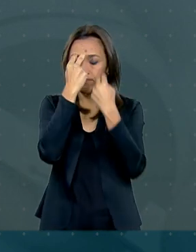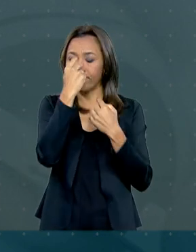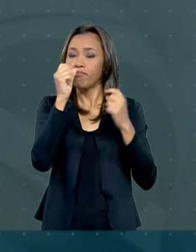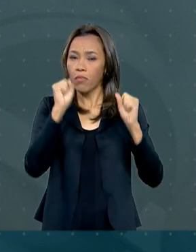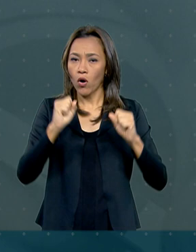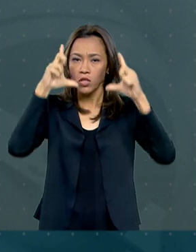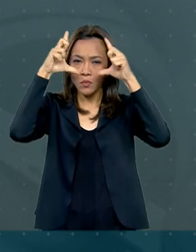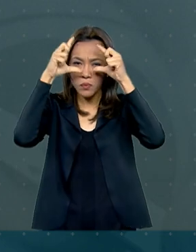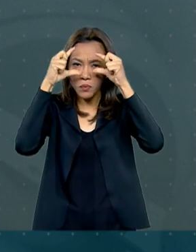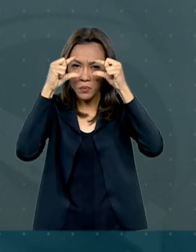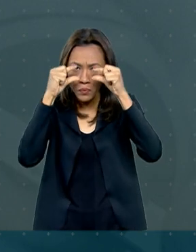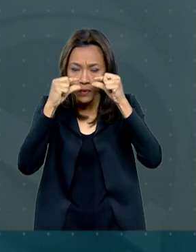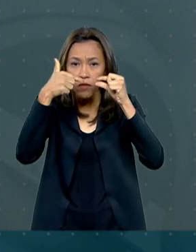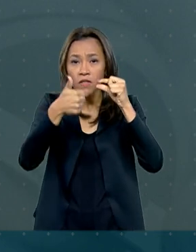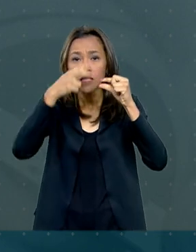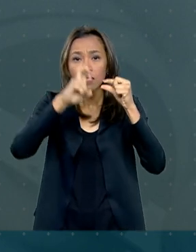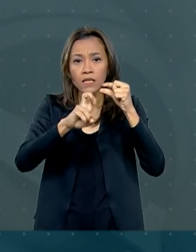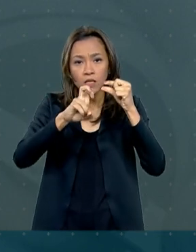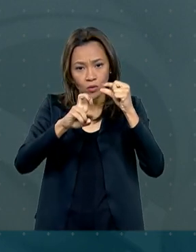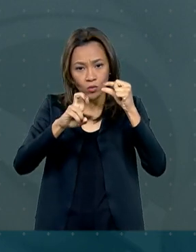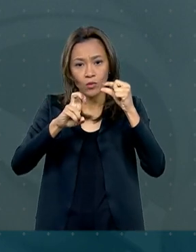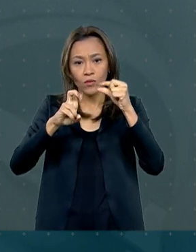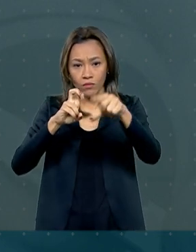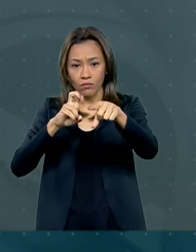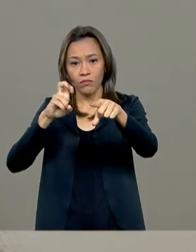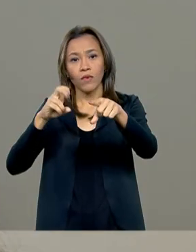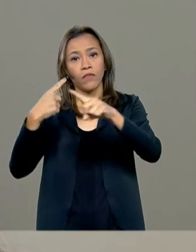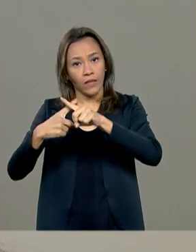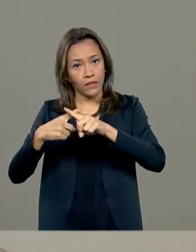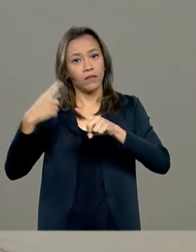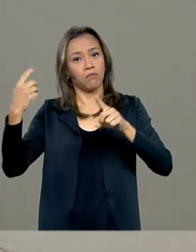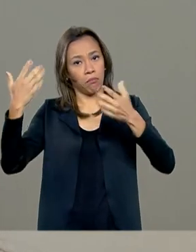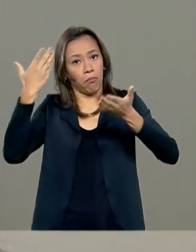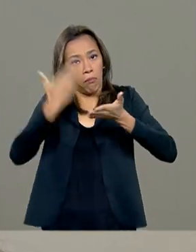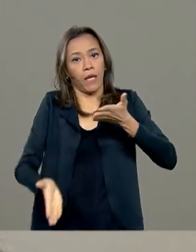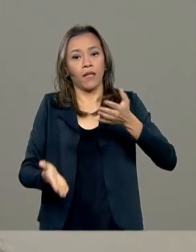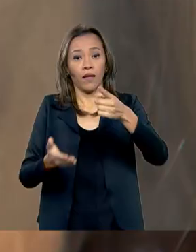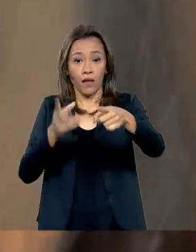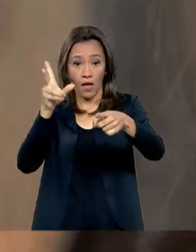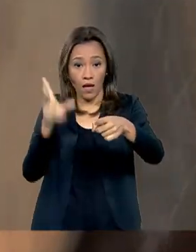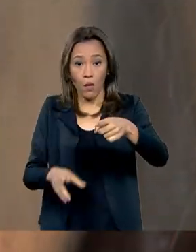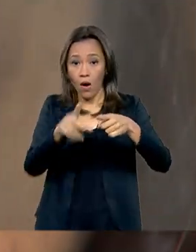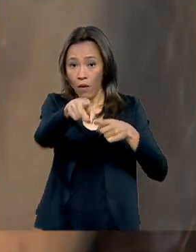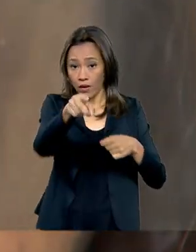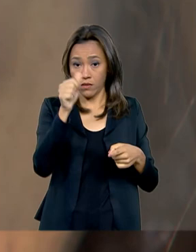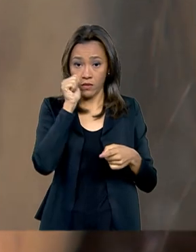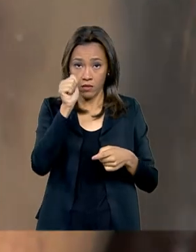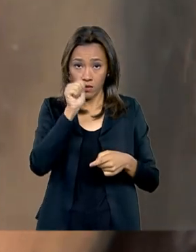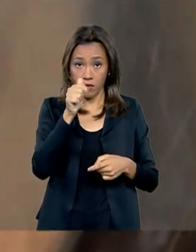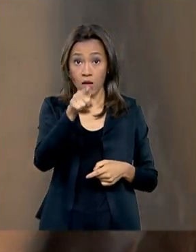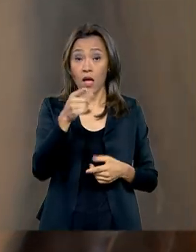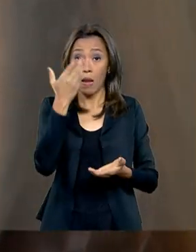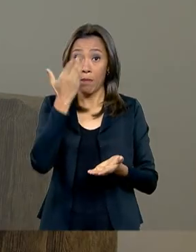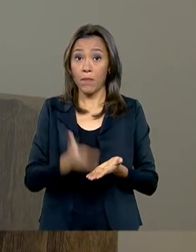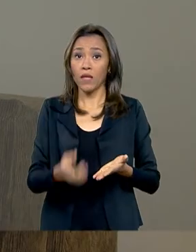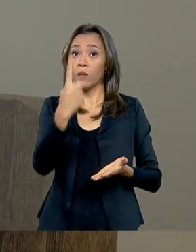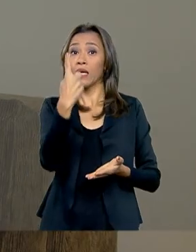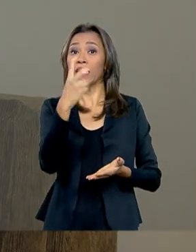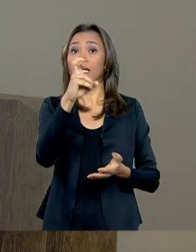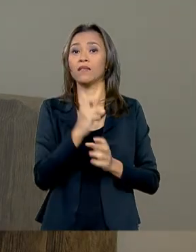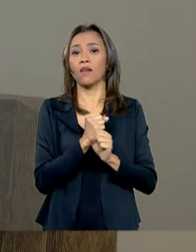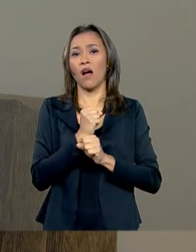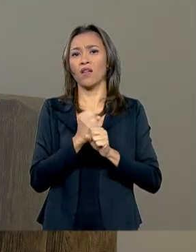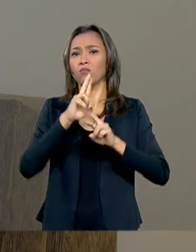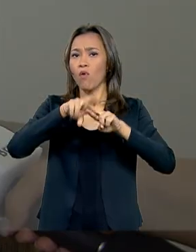vezes maior do que as que não são portadoras da doença. Esse foi o caso da Denise. Ela perdeu a visão há 15 anos por